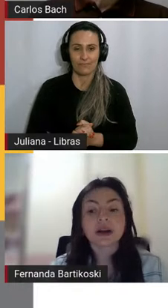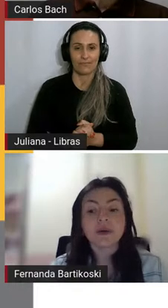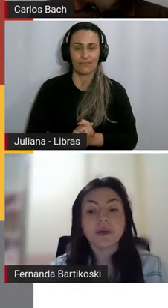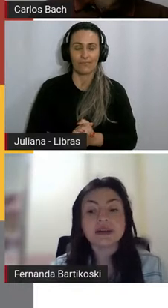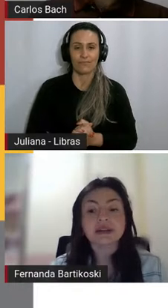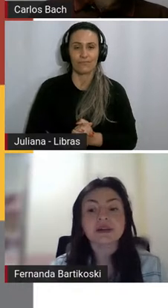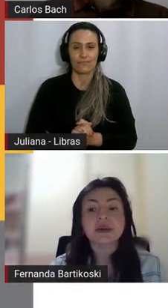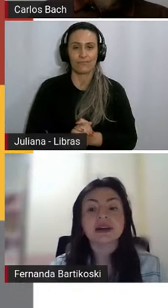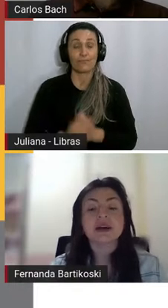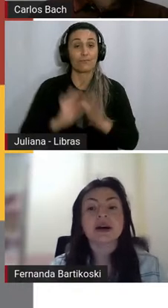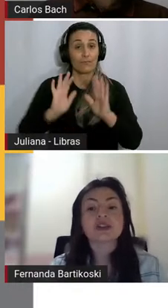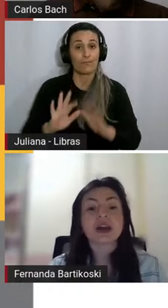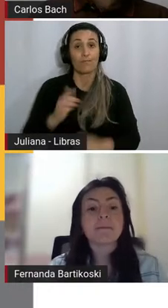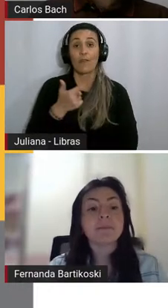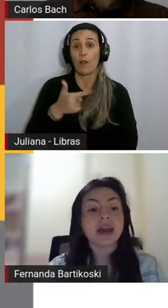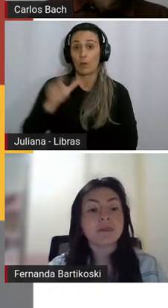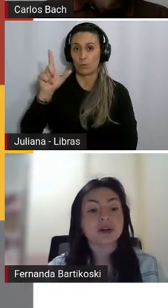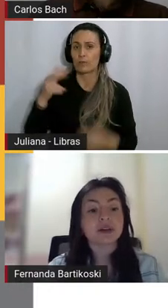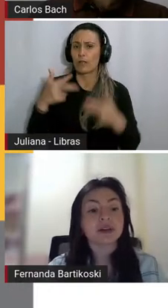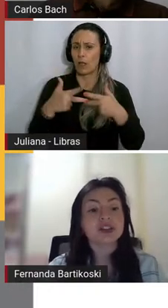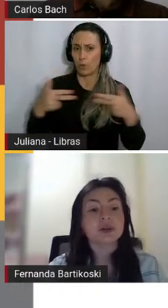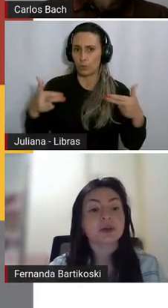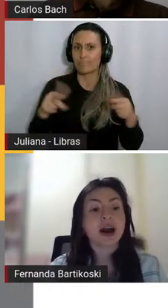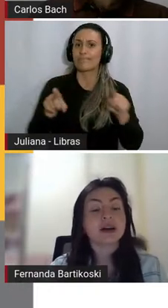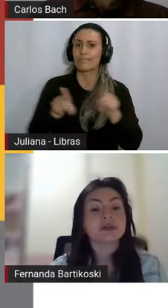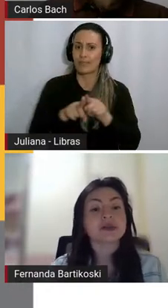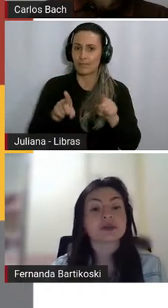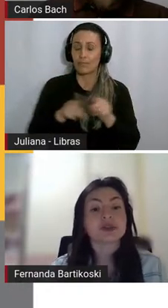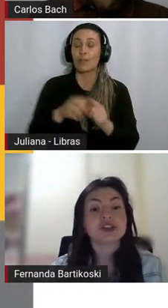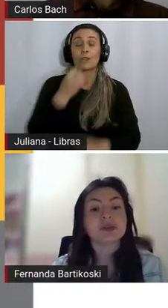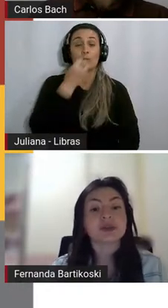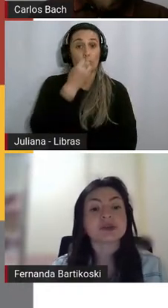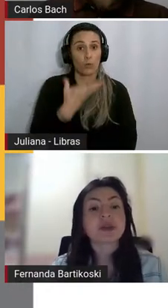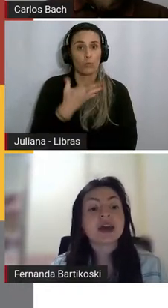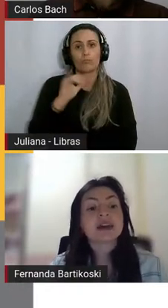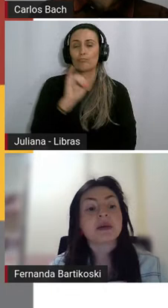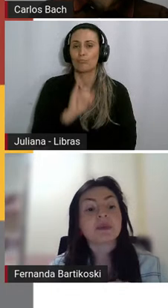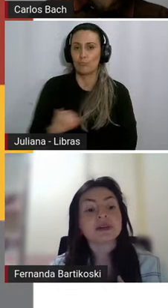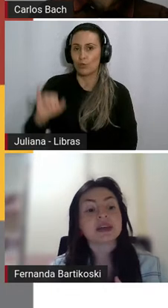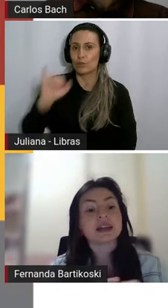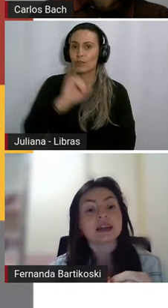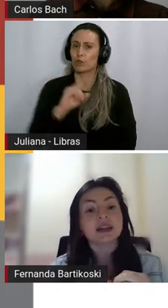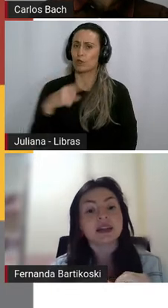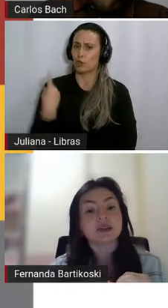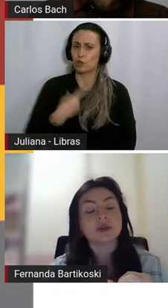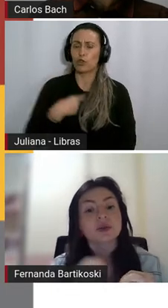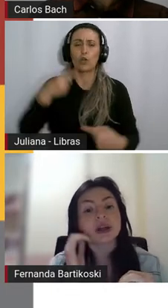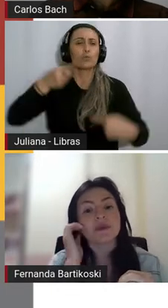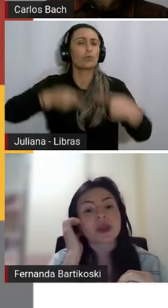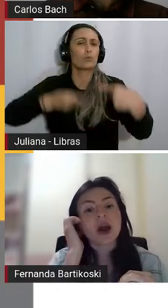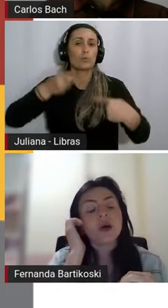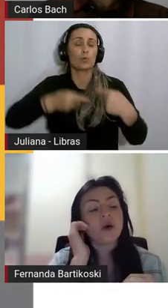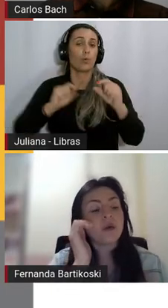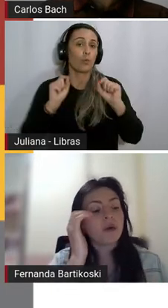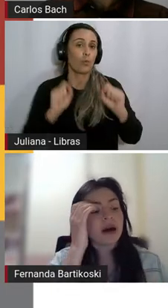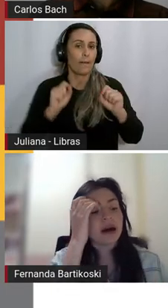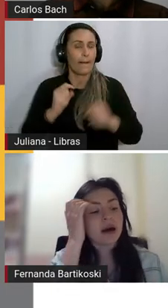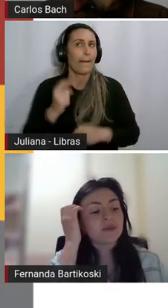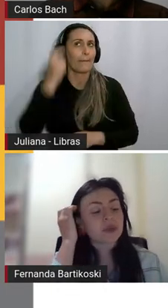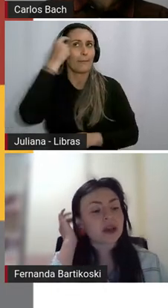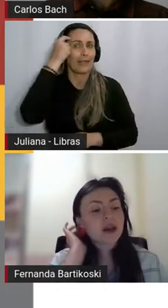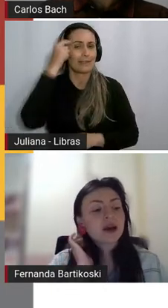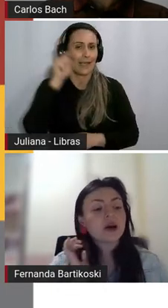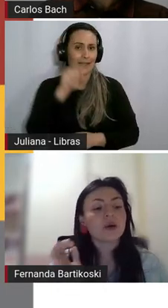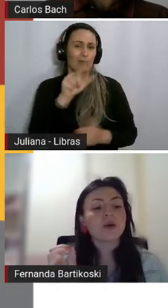Outra coisa também que eu acho que é bem importante, eu e o Carlos discutimos, que é pensar na literatura como